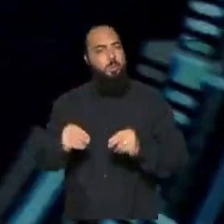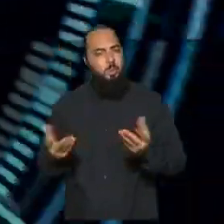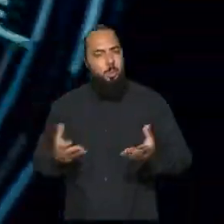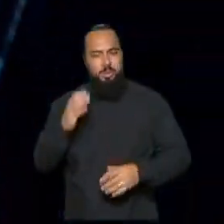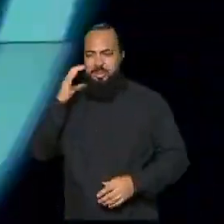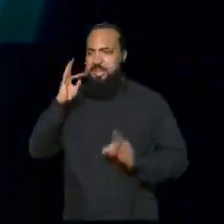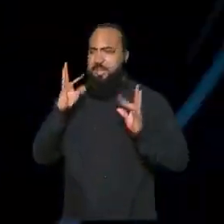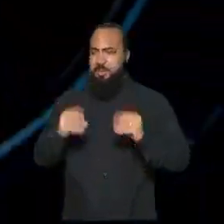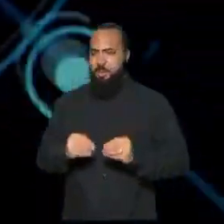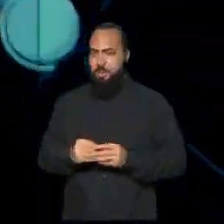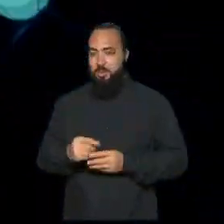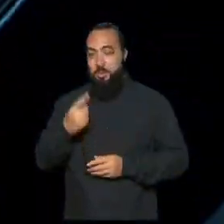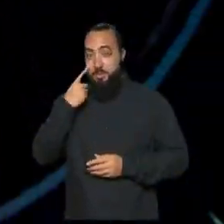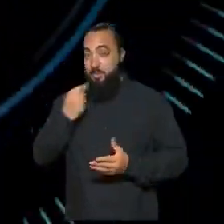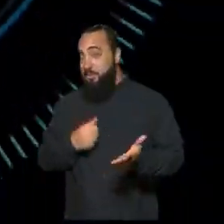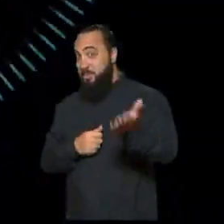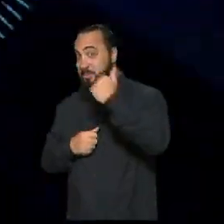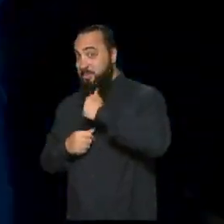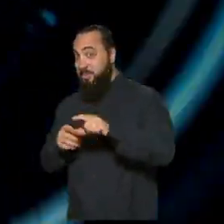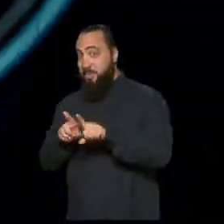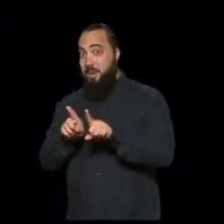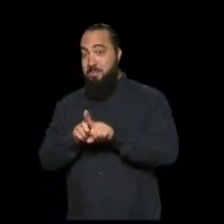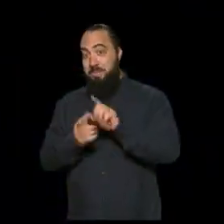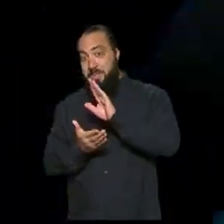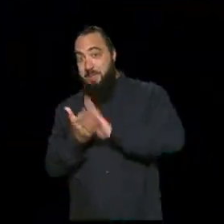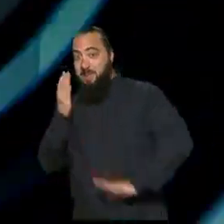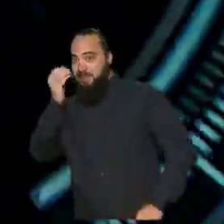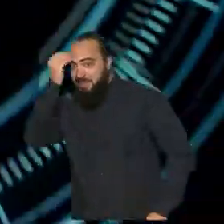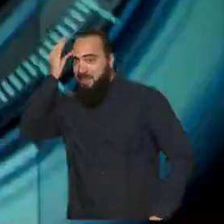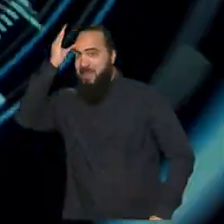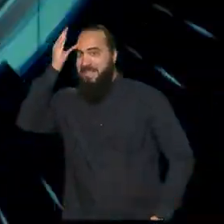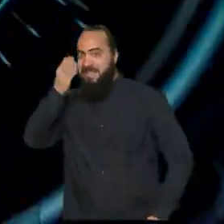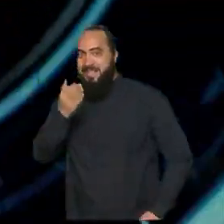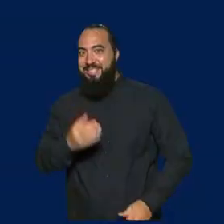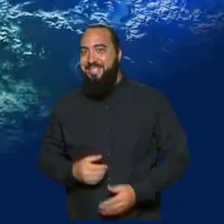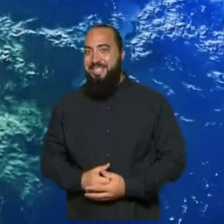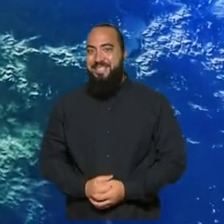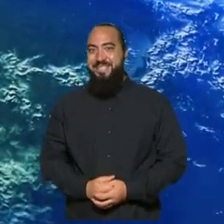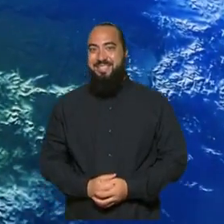Ciência é Tudo, então vem comigo nessa viagem pelo conhecimento.